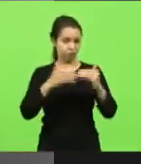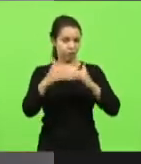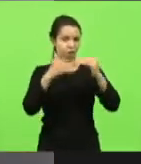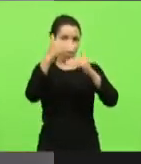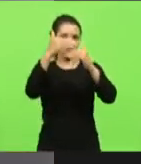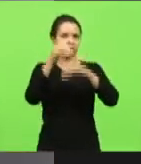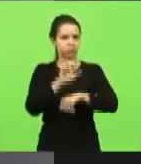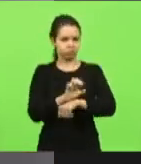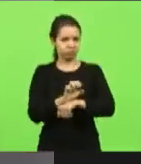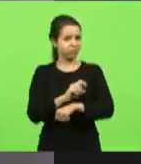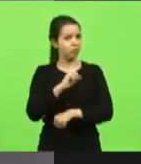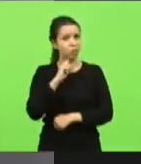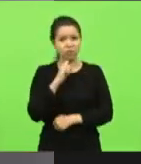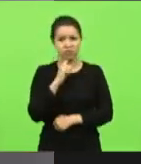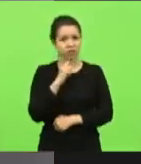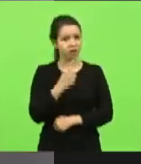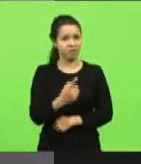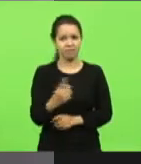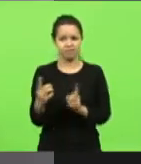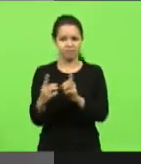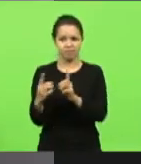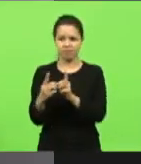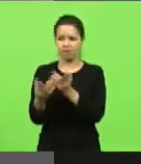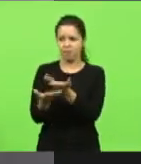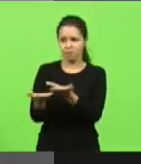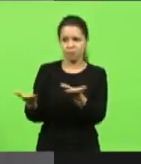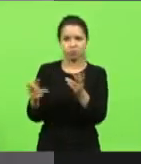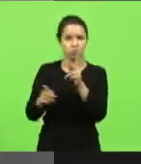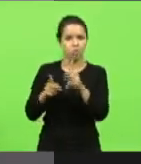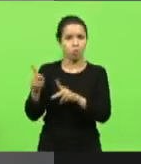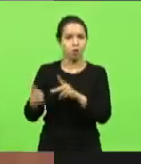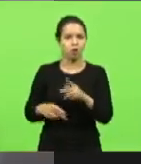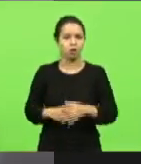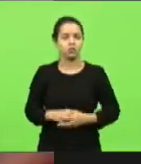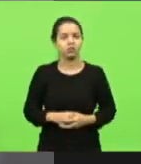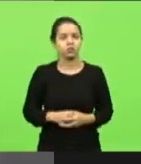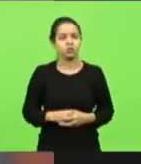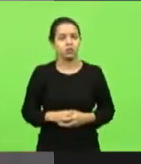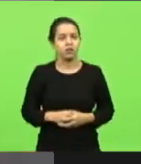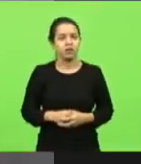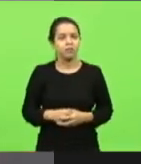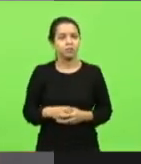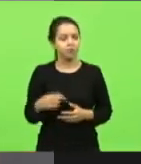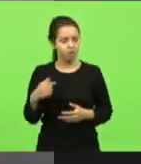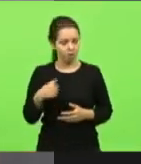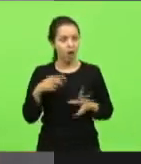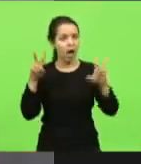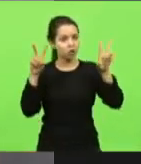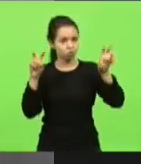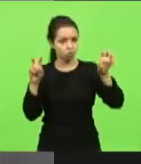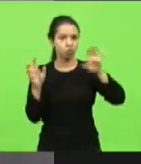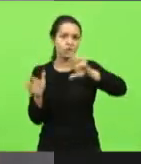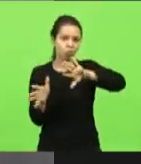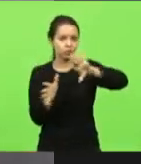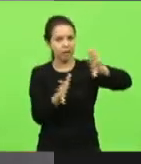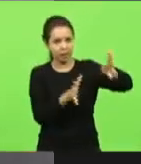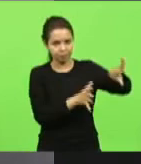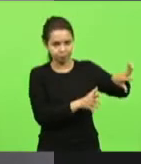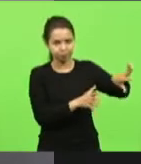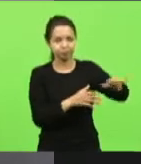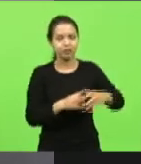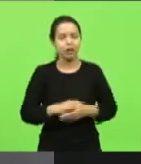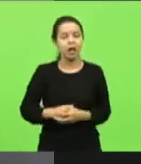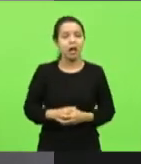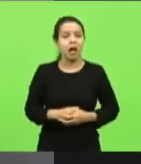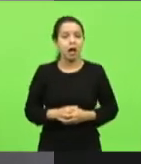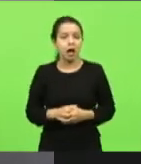que atenda as pessoas eu levantava esses dias eu vou mudar de assunto né eu levantava esses